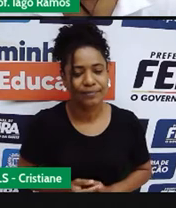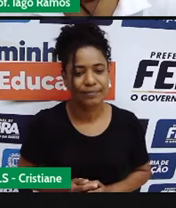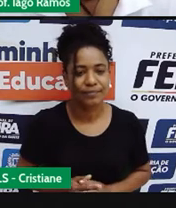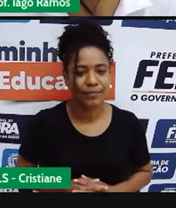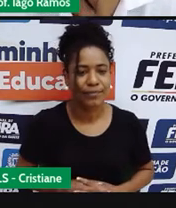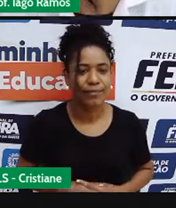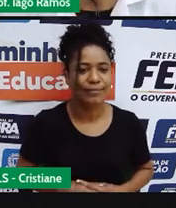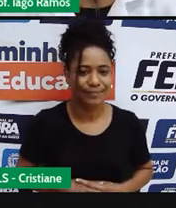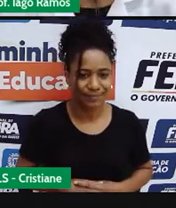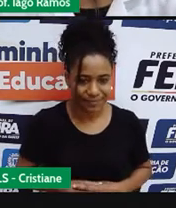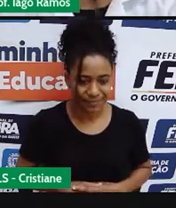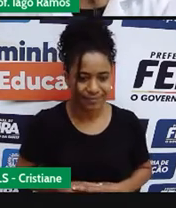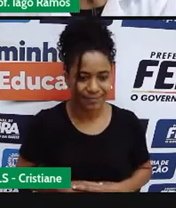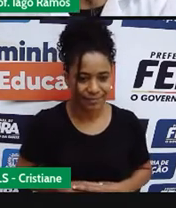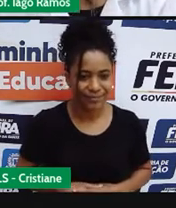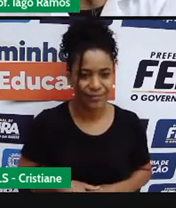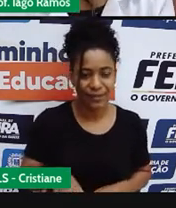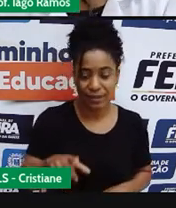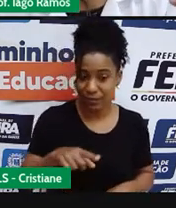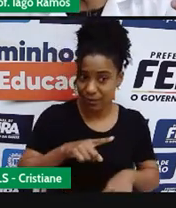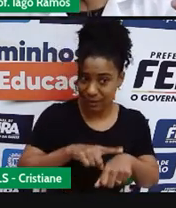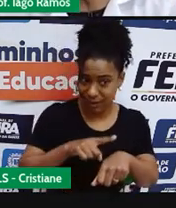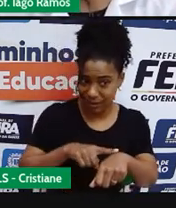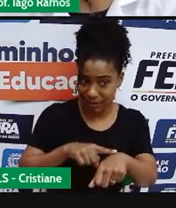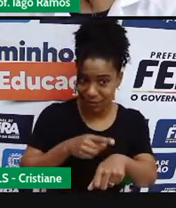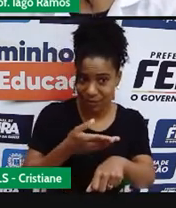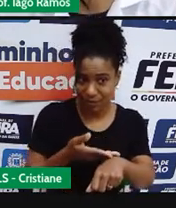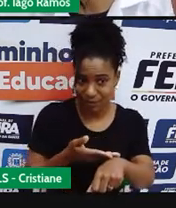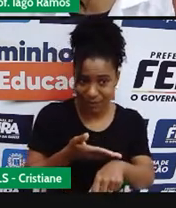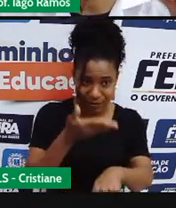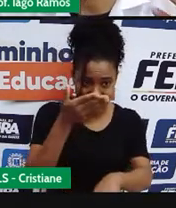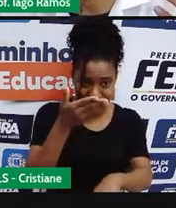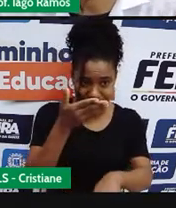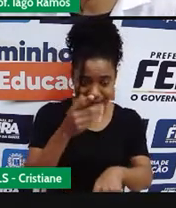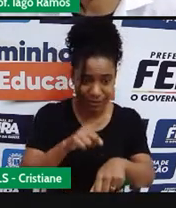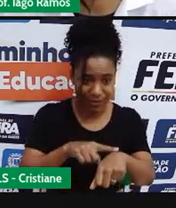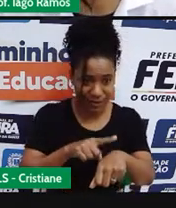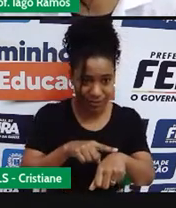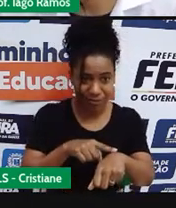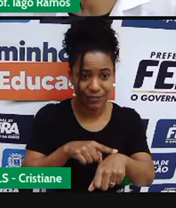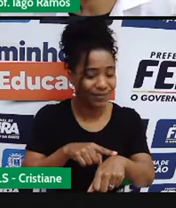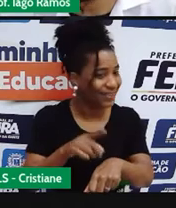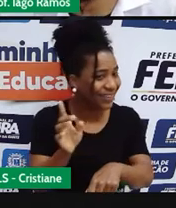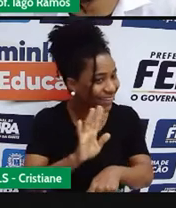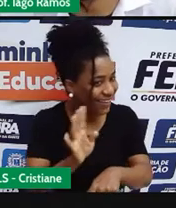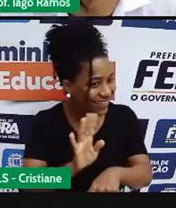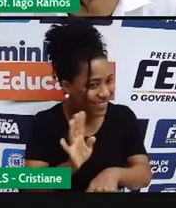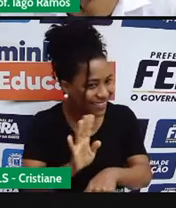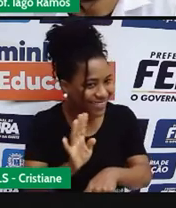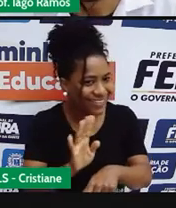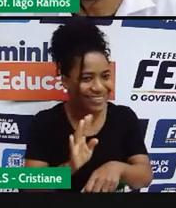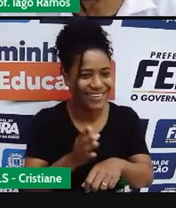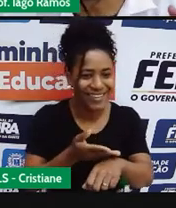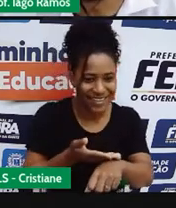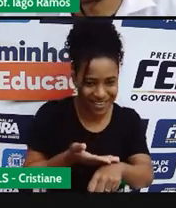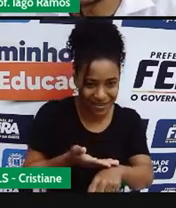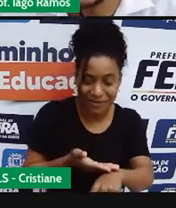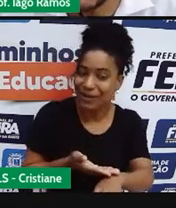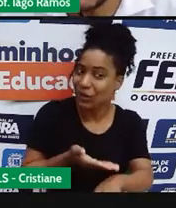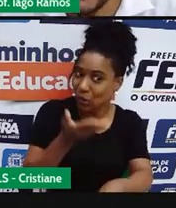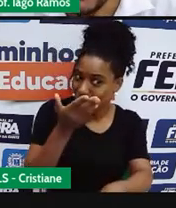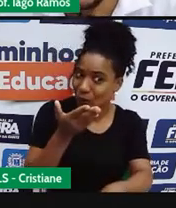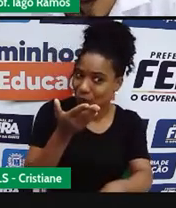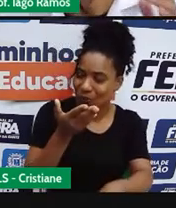Certo? Aumentou o tempo de velocidade, aliás, aumentou o tempo de velocidade, não, desculpa. Aumentou a